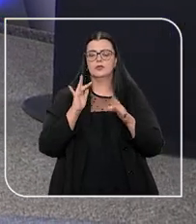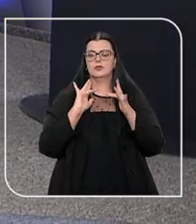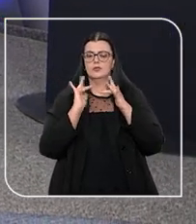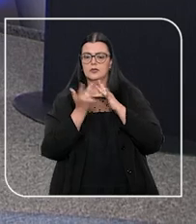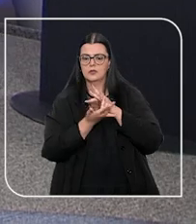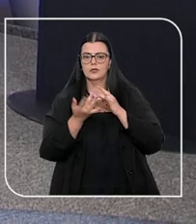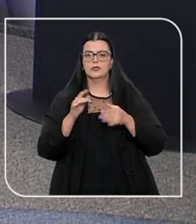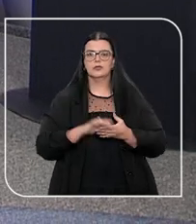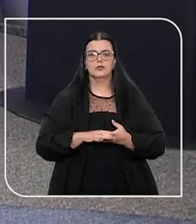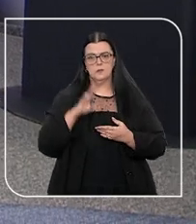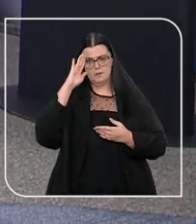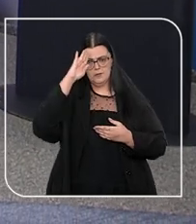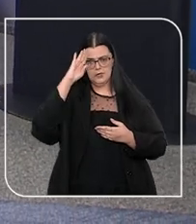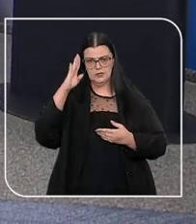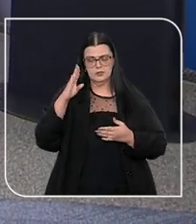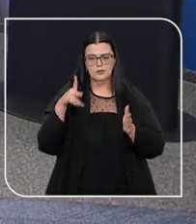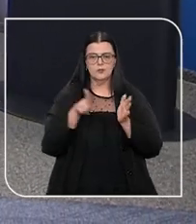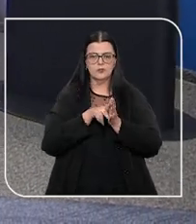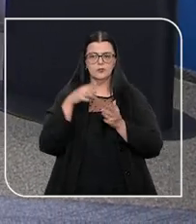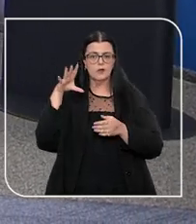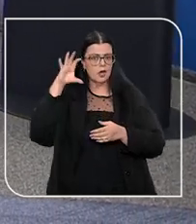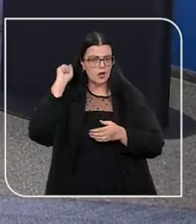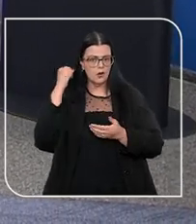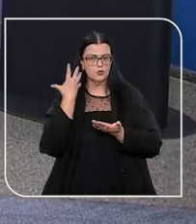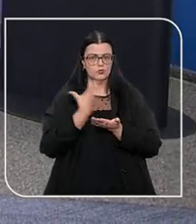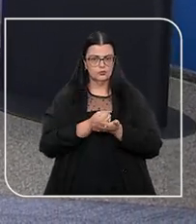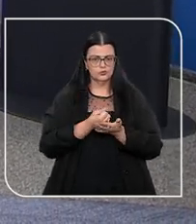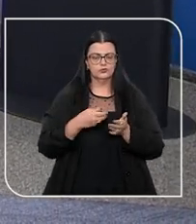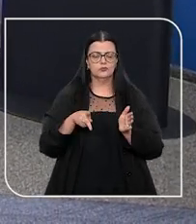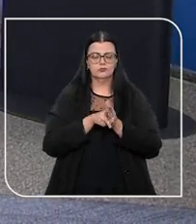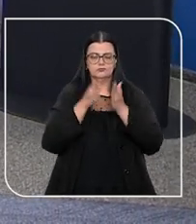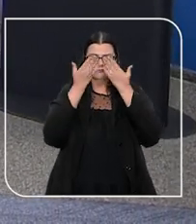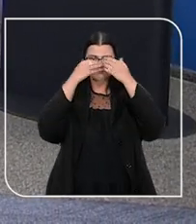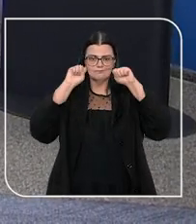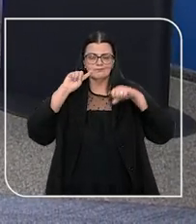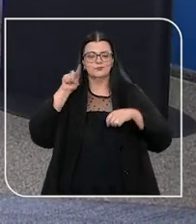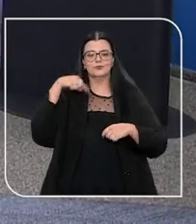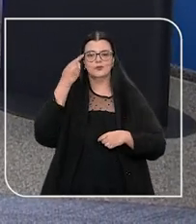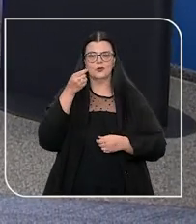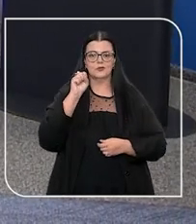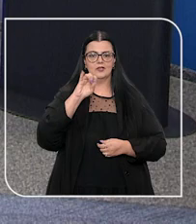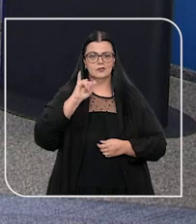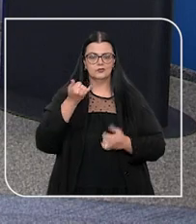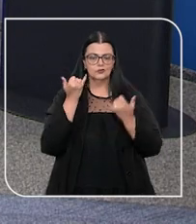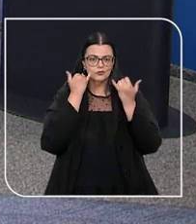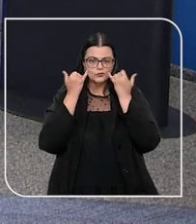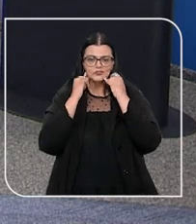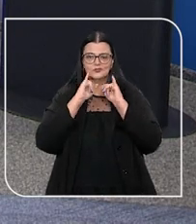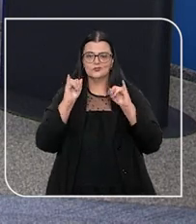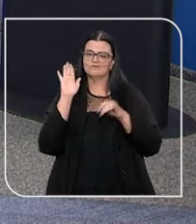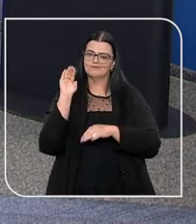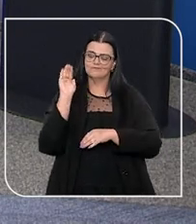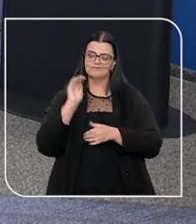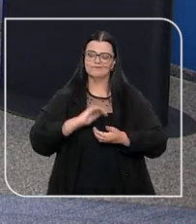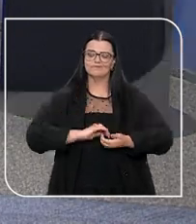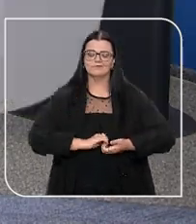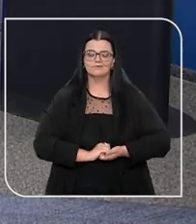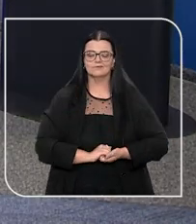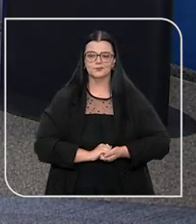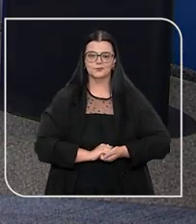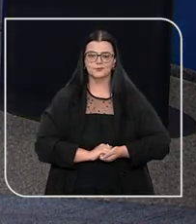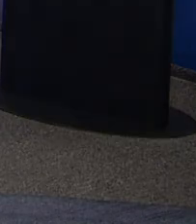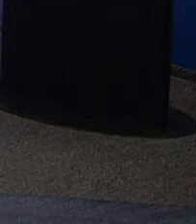sociais e as principais plataformas de áudio do tribunal. Até o próximo STJ Notícias. Tchau, tchau.